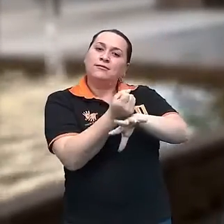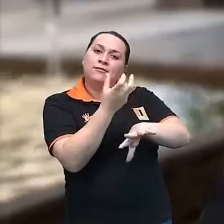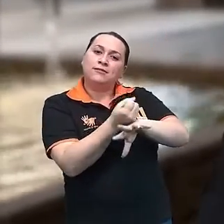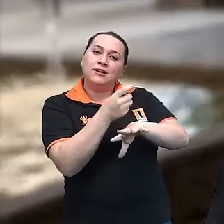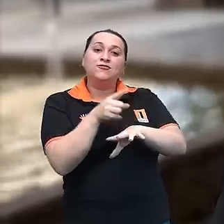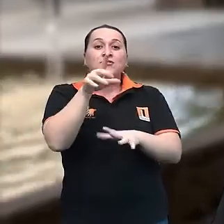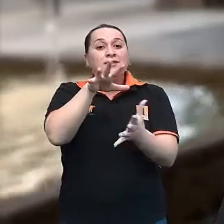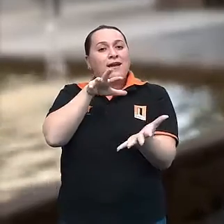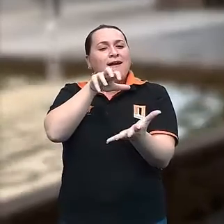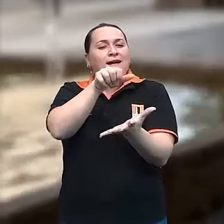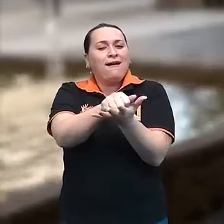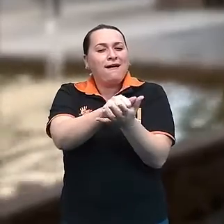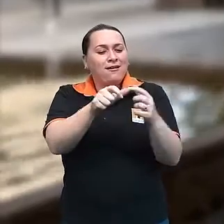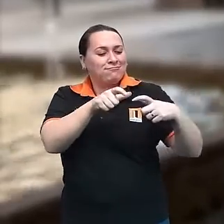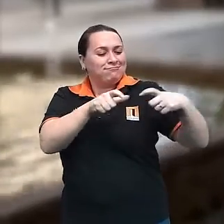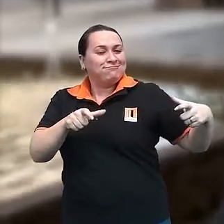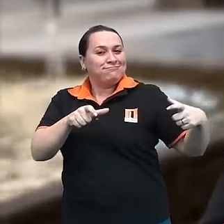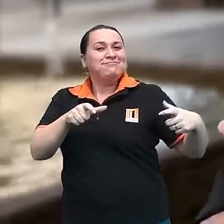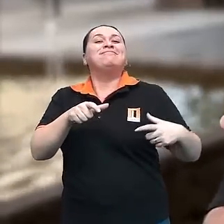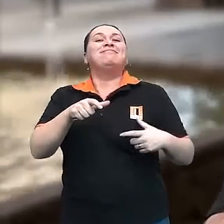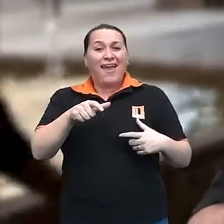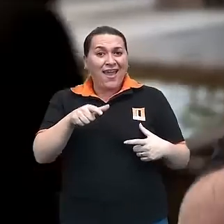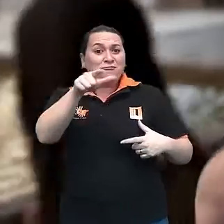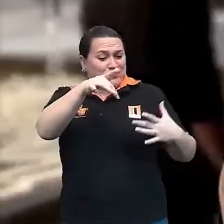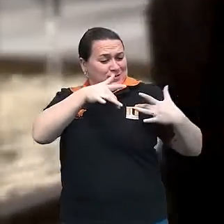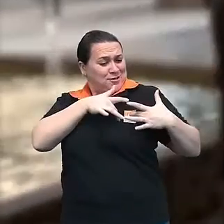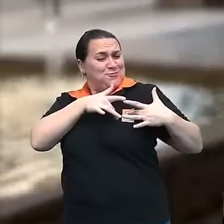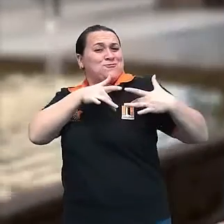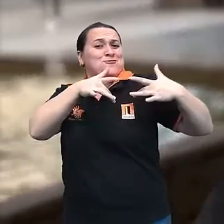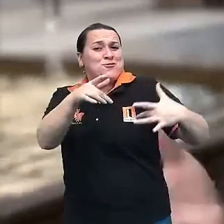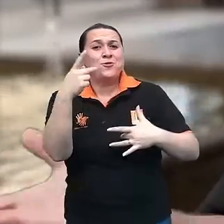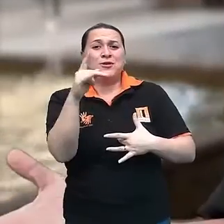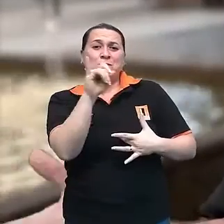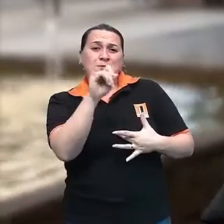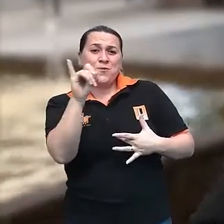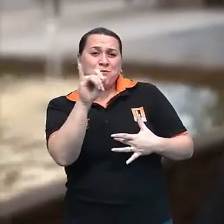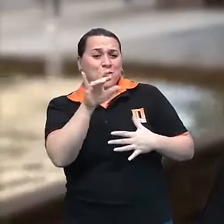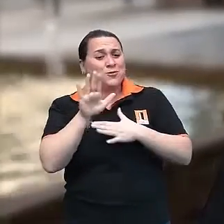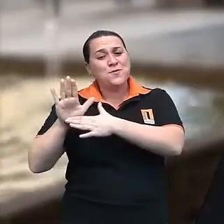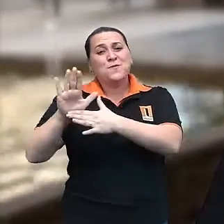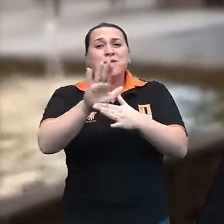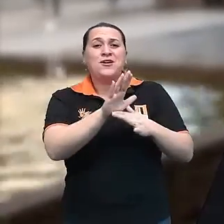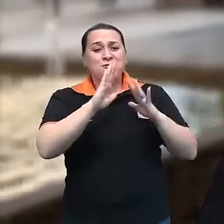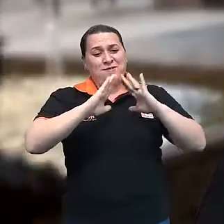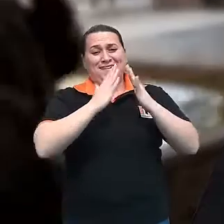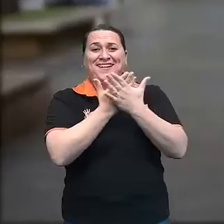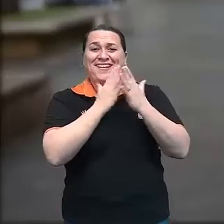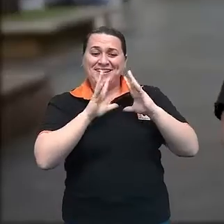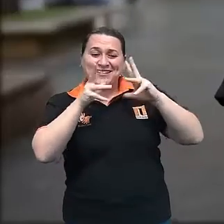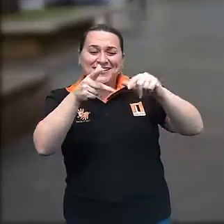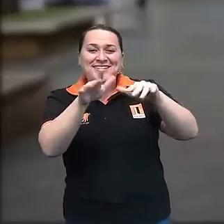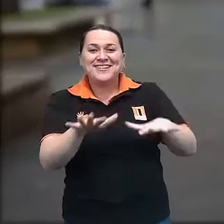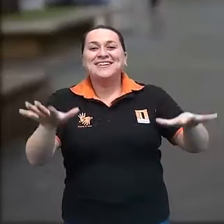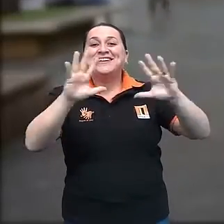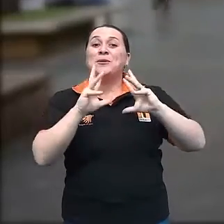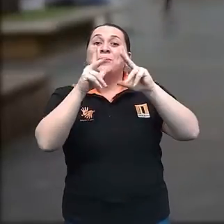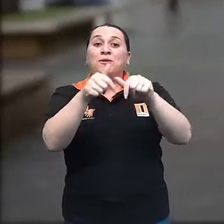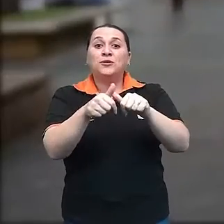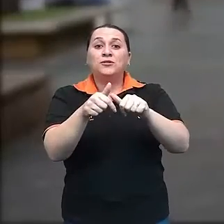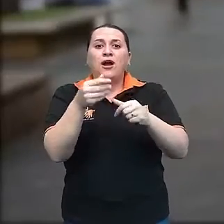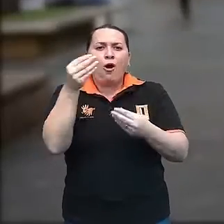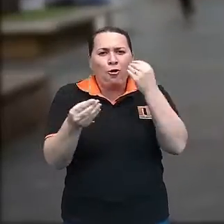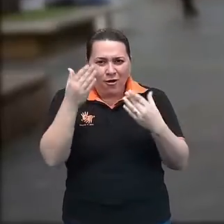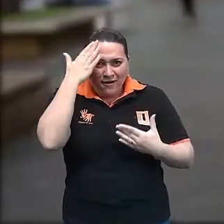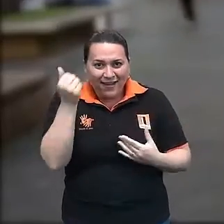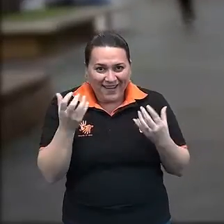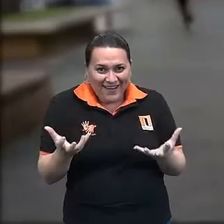você cadastra as suas notas fiscais doando um pouco do seu imposto para ajudar o seu mundo para todo mundo você quer saber como